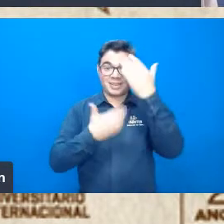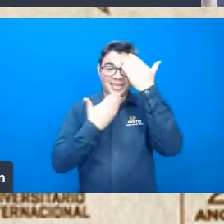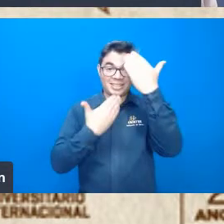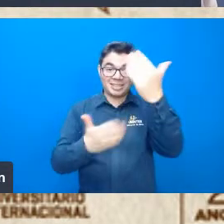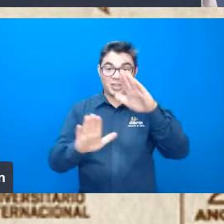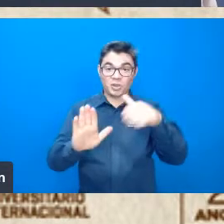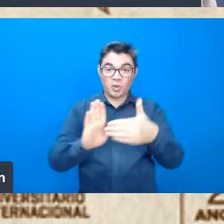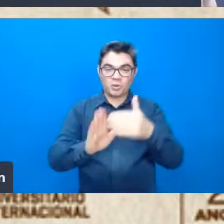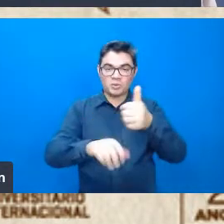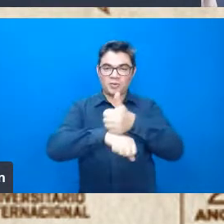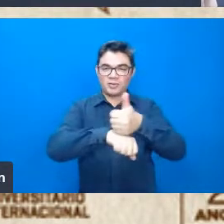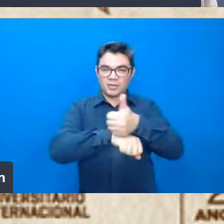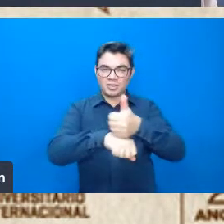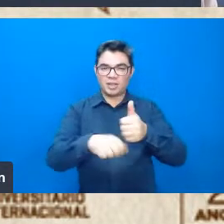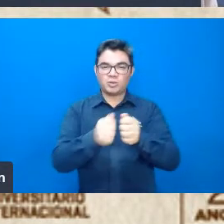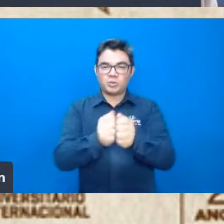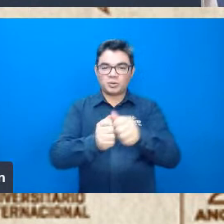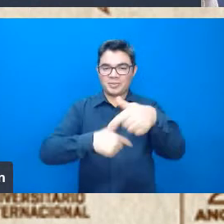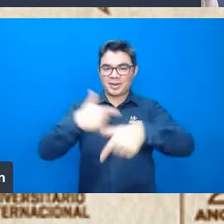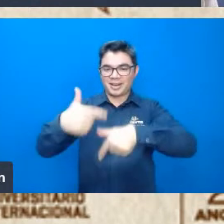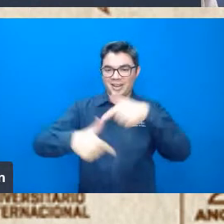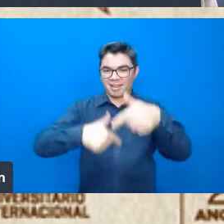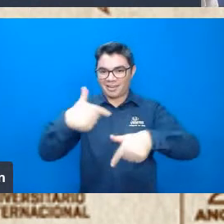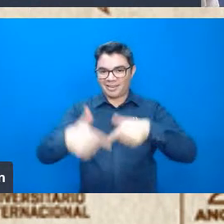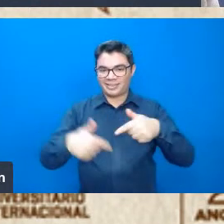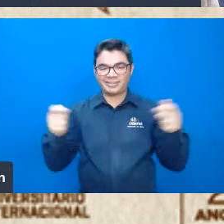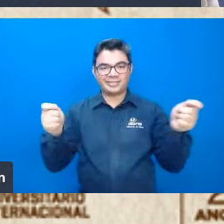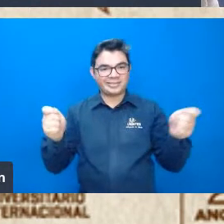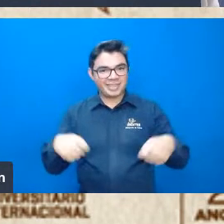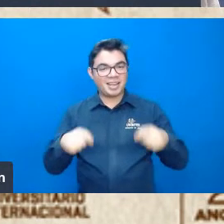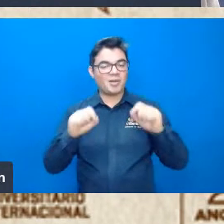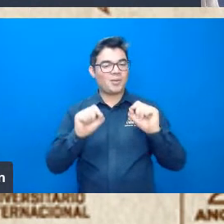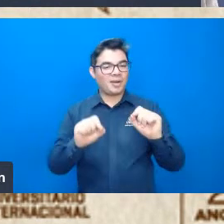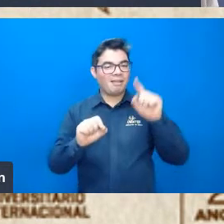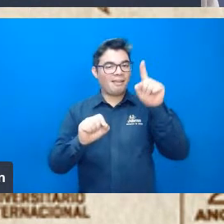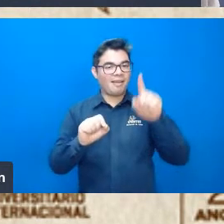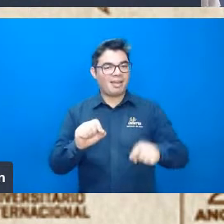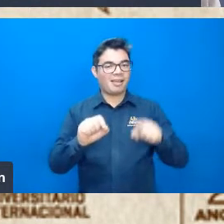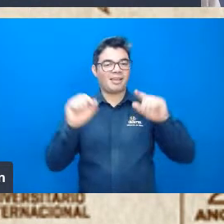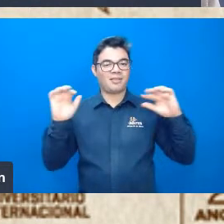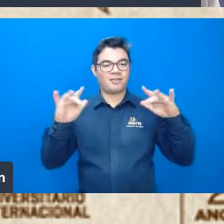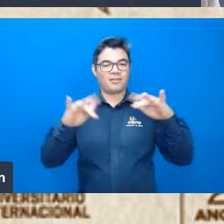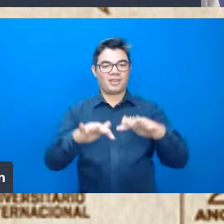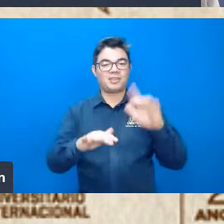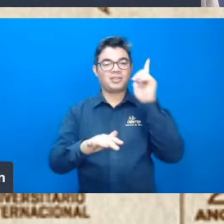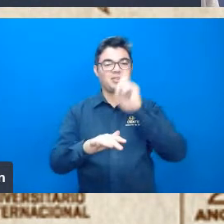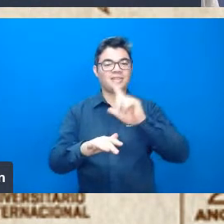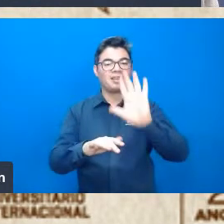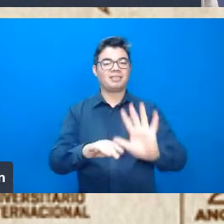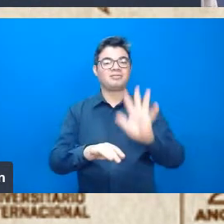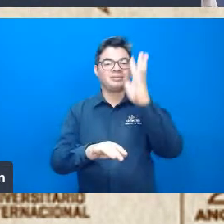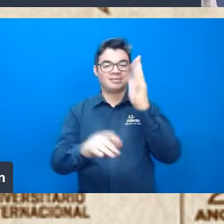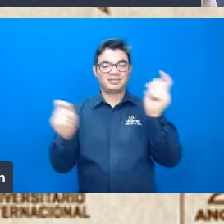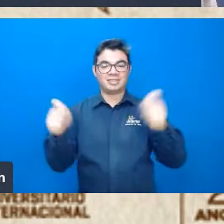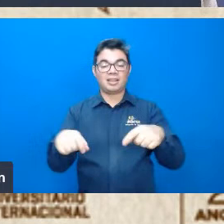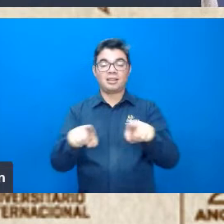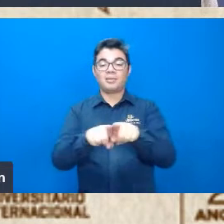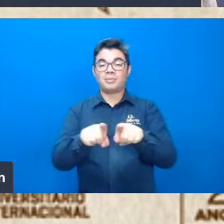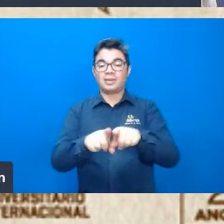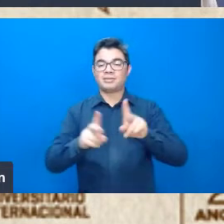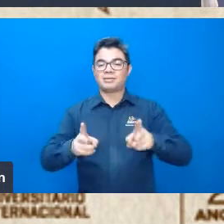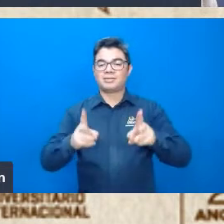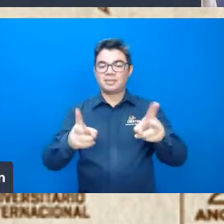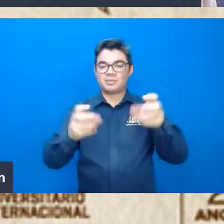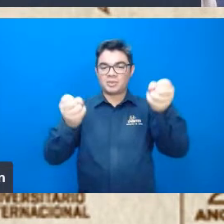todos os profissionais aí que trabalharam para que, de fato, o evento pudesse acontecer, né? Porque, como eu sempre